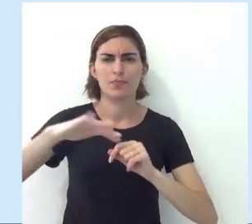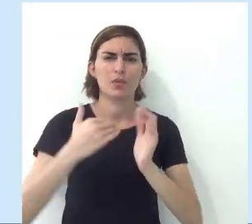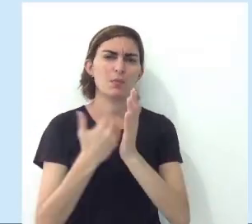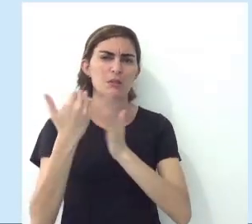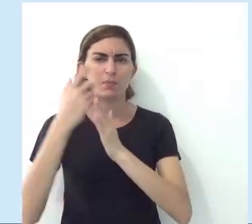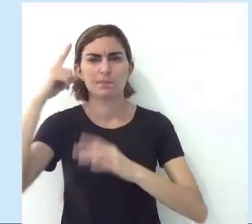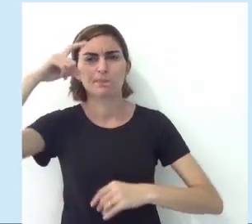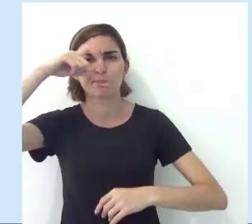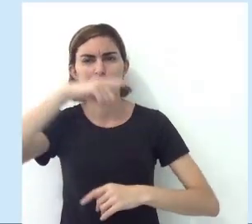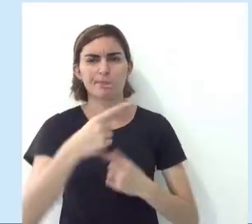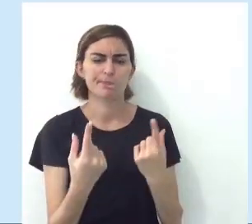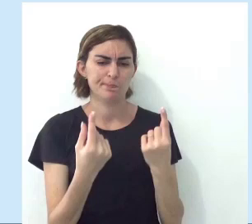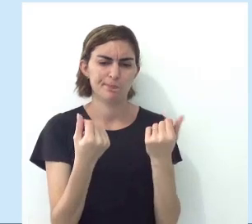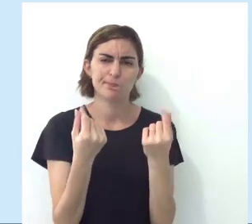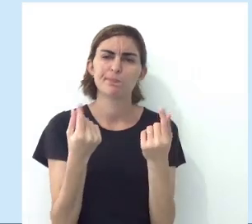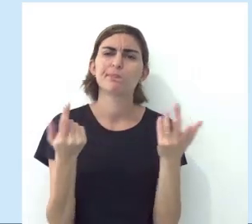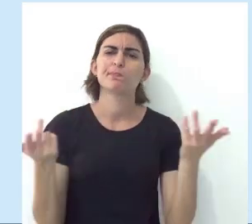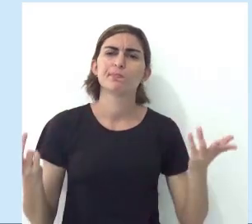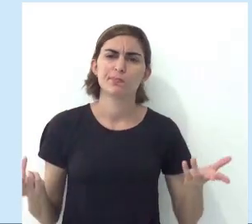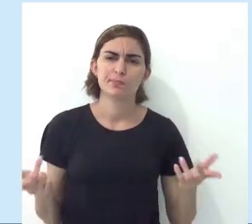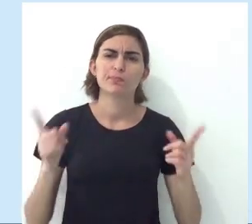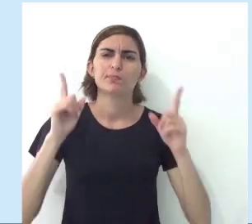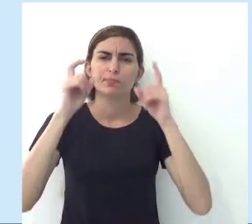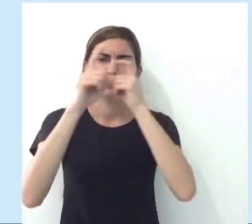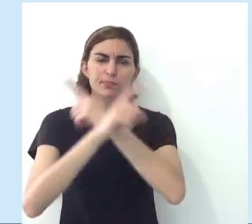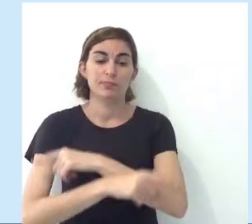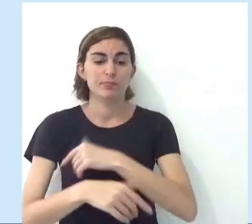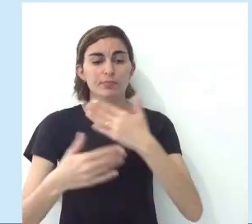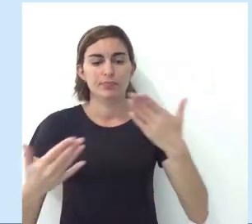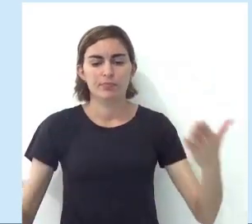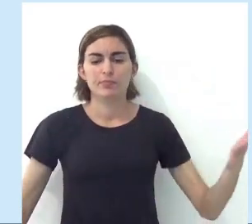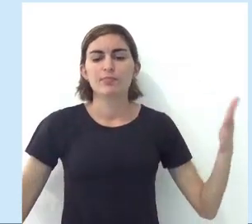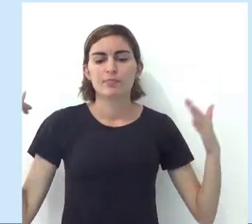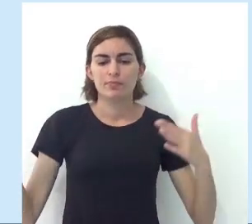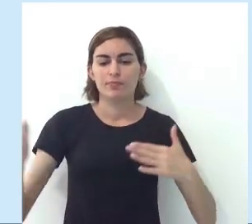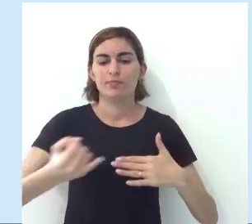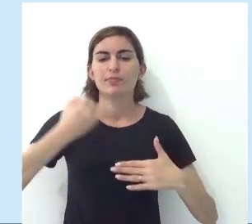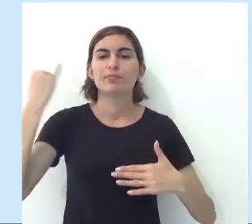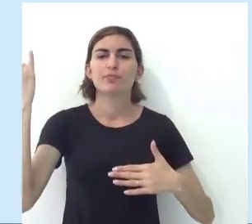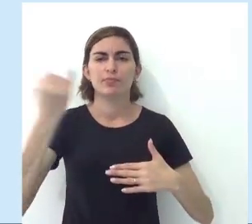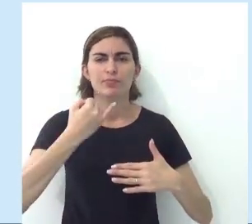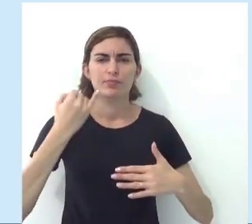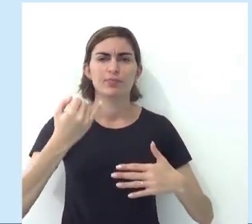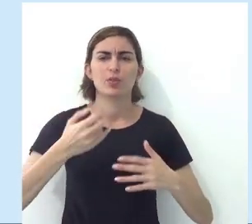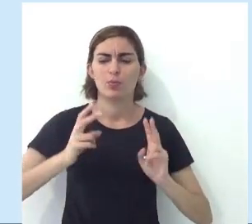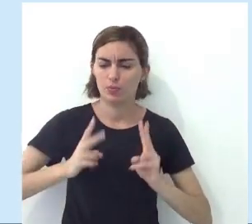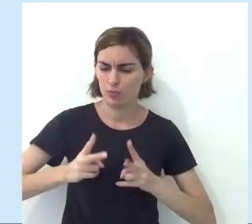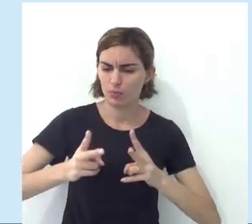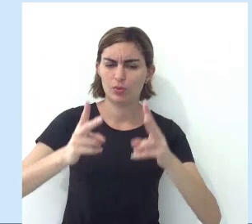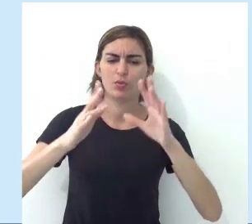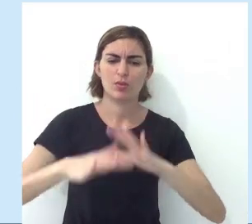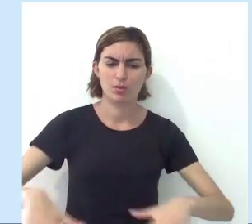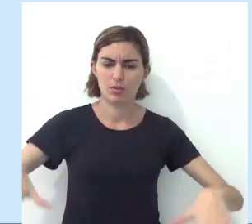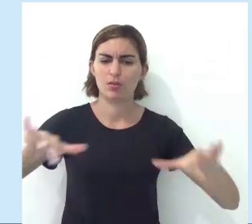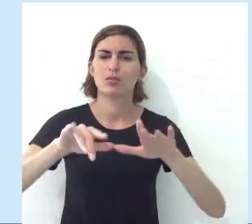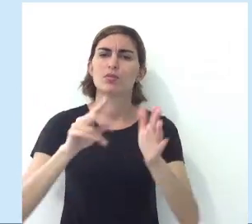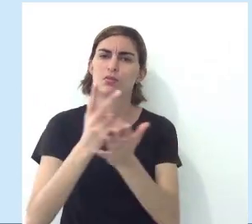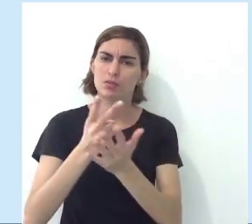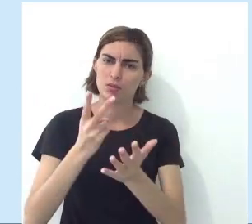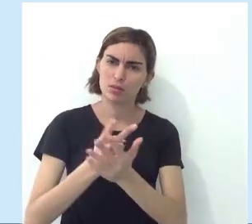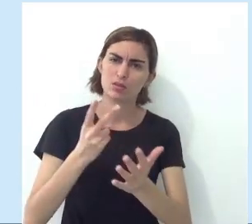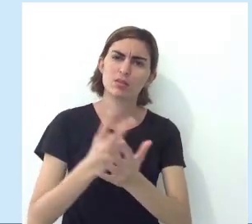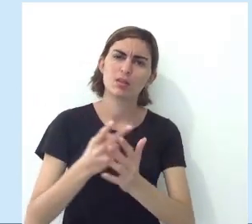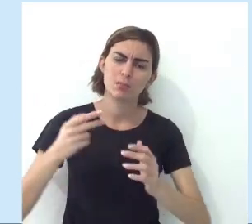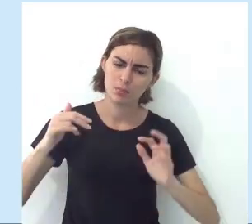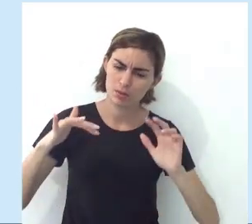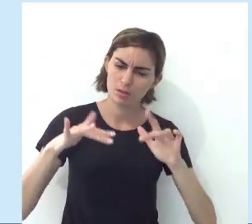pessoas tenham mais dificuldades financeiras, tá? Então, está aí a importância de se manter esses ambientes também